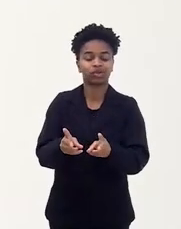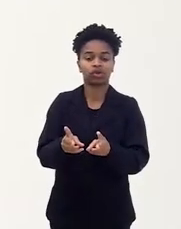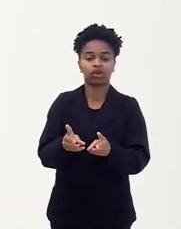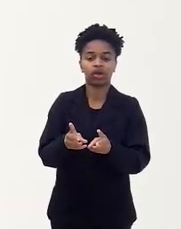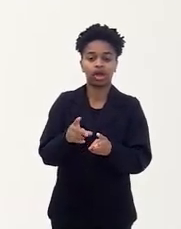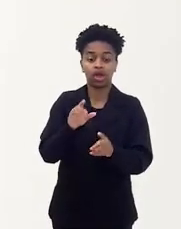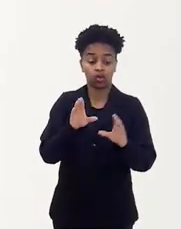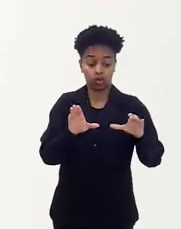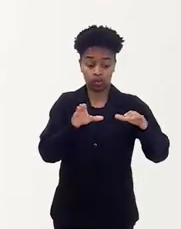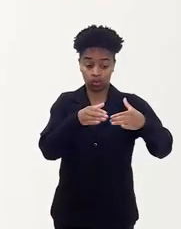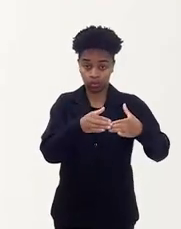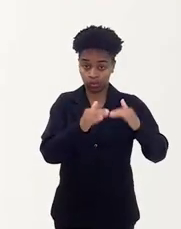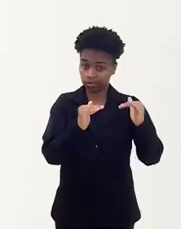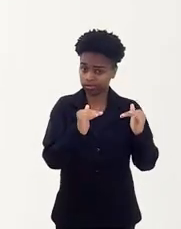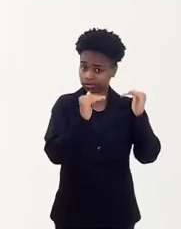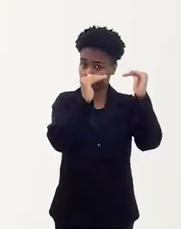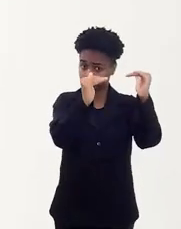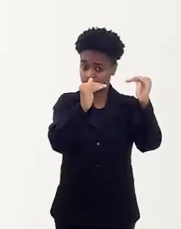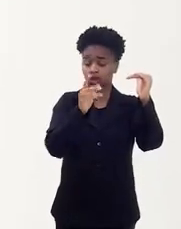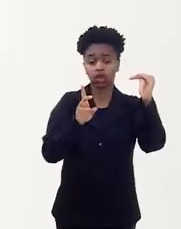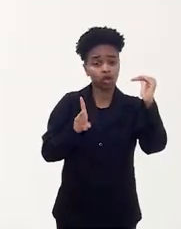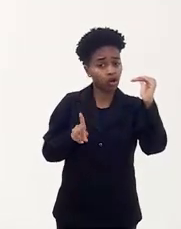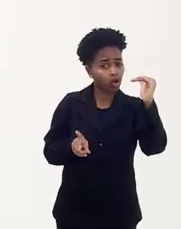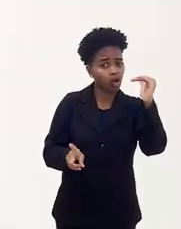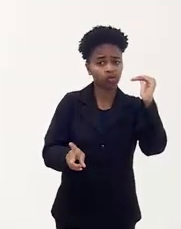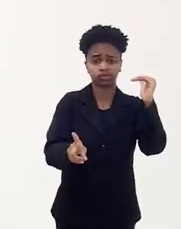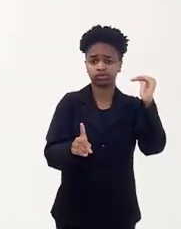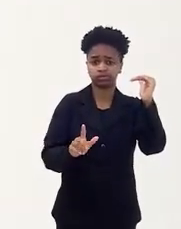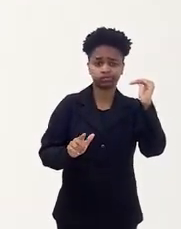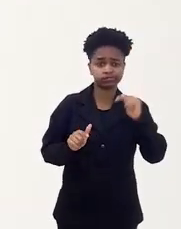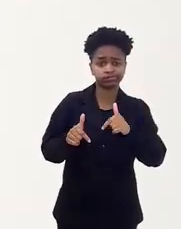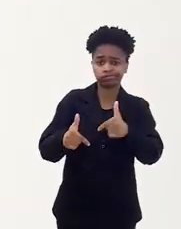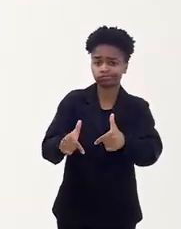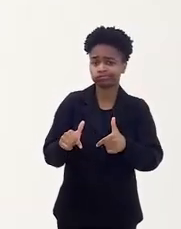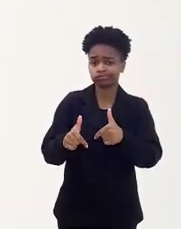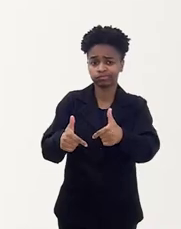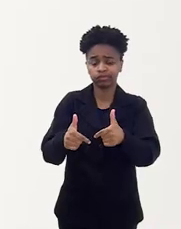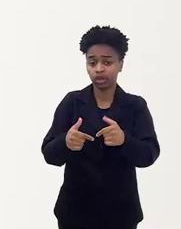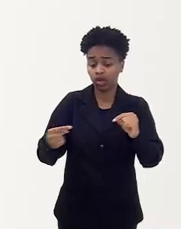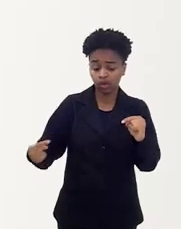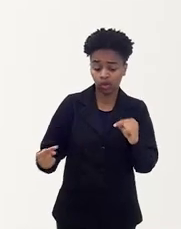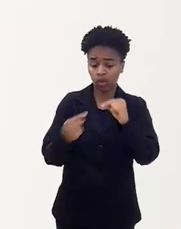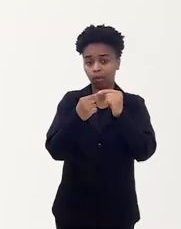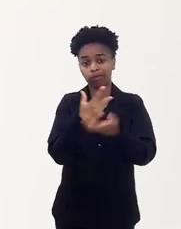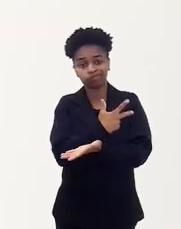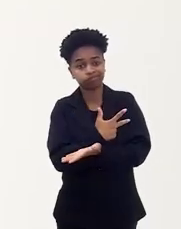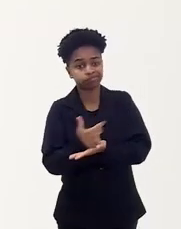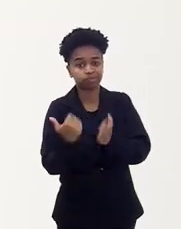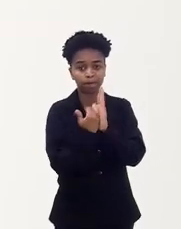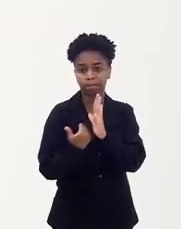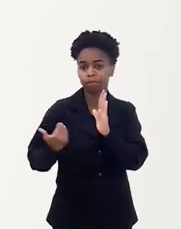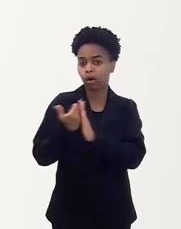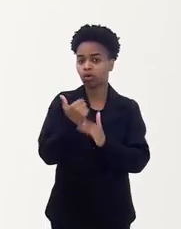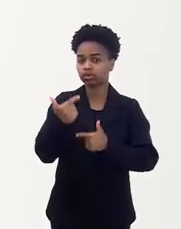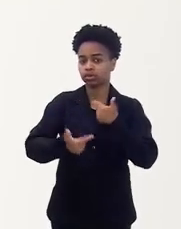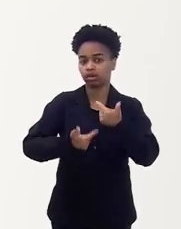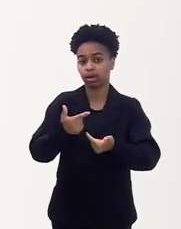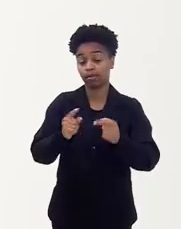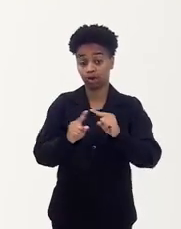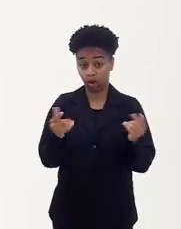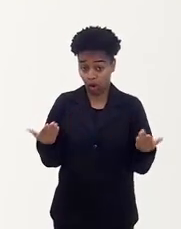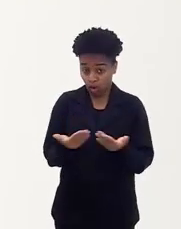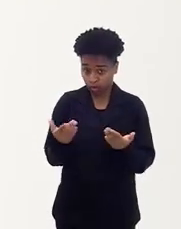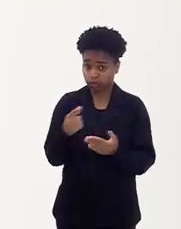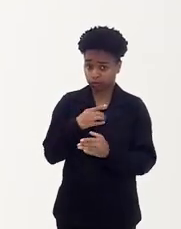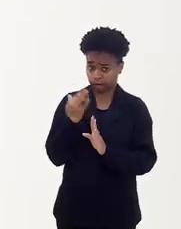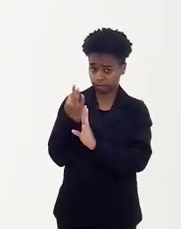implementando práticas que são práticas que vão na esteira da hiperexploração do trabalho. Ainda que nós, hoje,